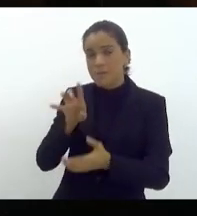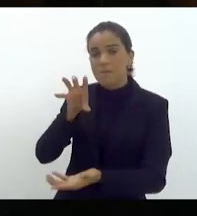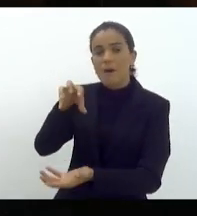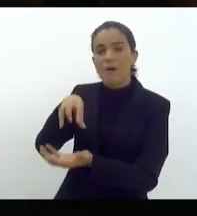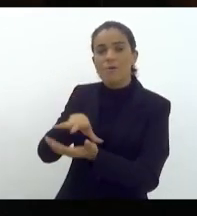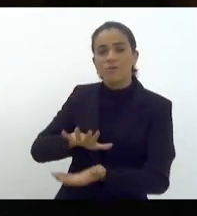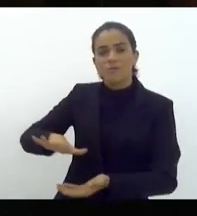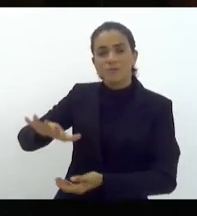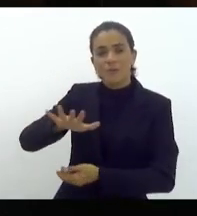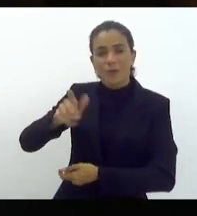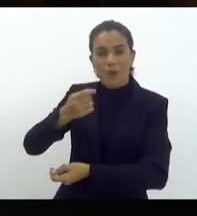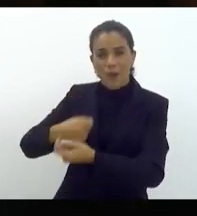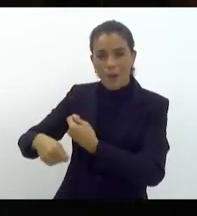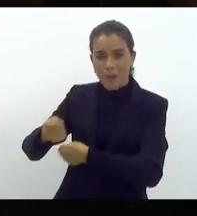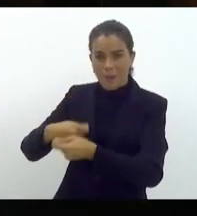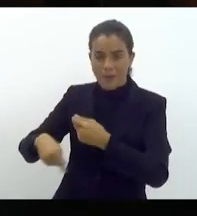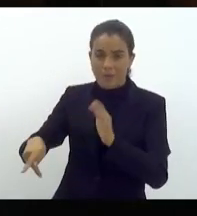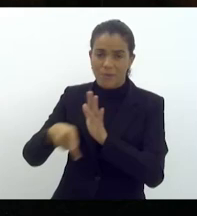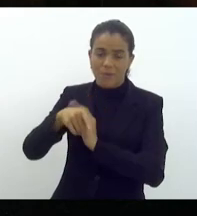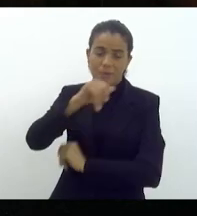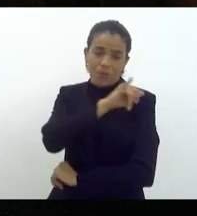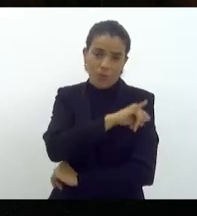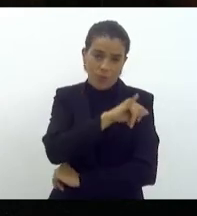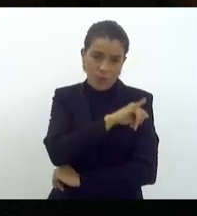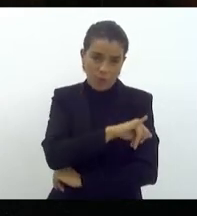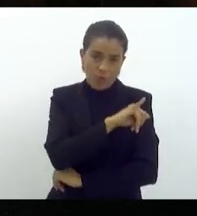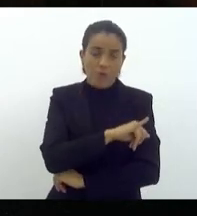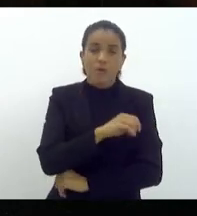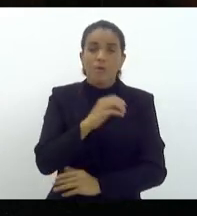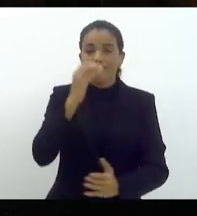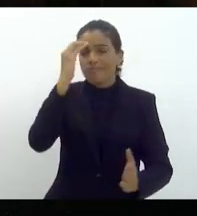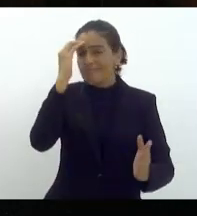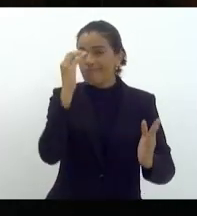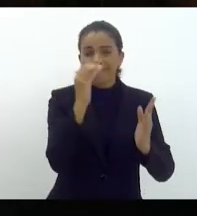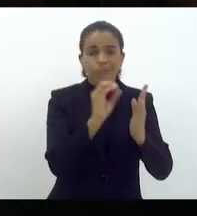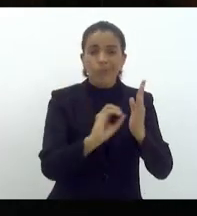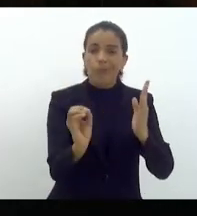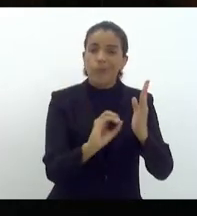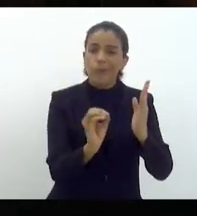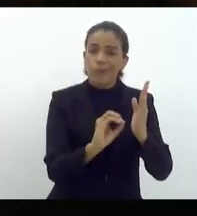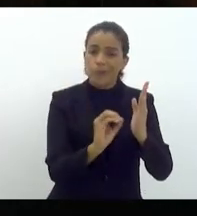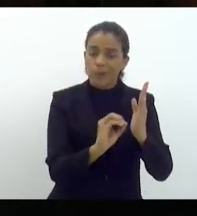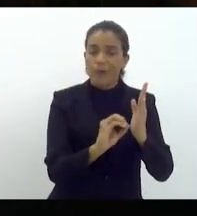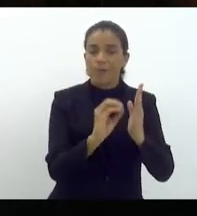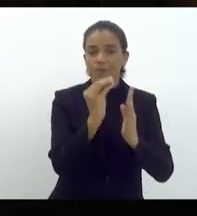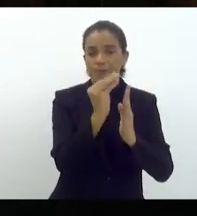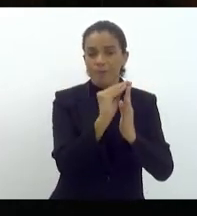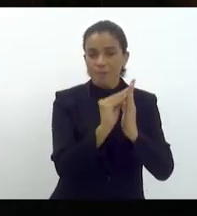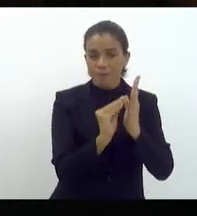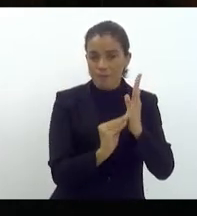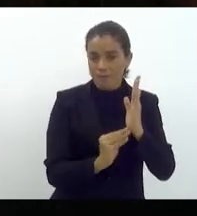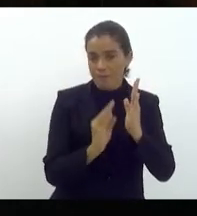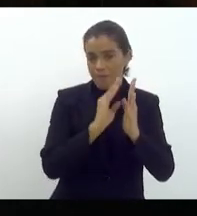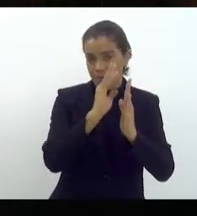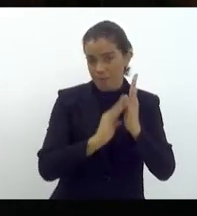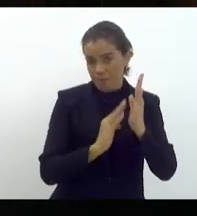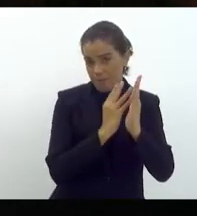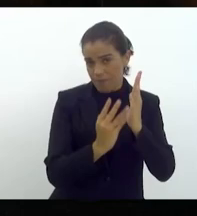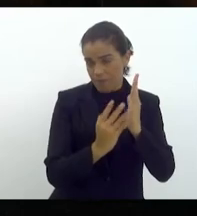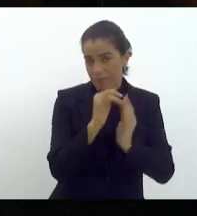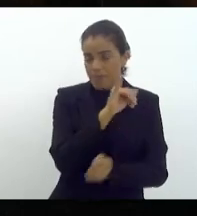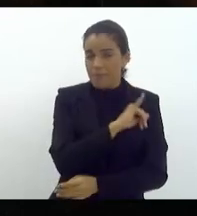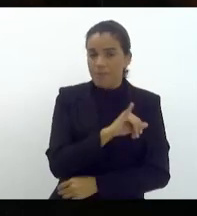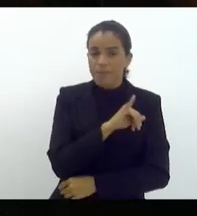fluminense, no caso de não cumprimento dos requisitos estabelecidos no plano pelo Rio de Janeiro.